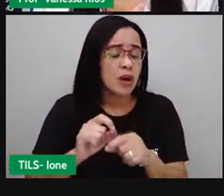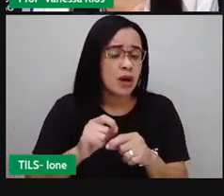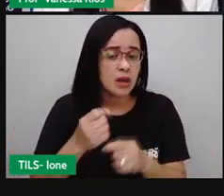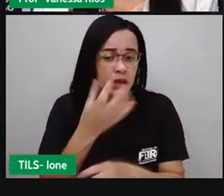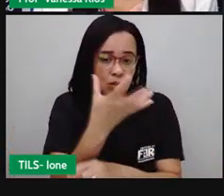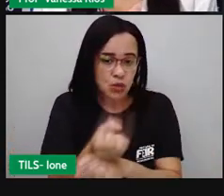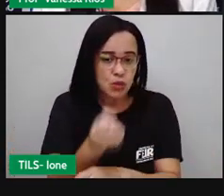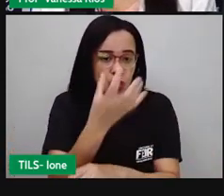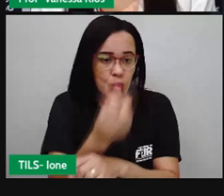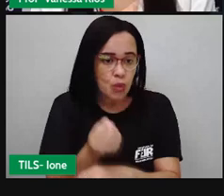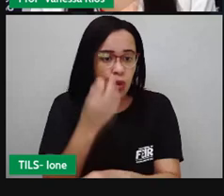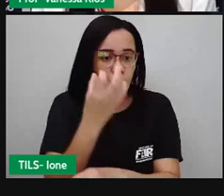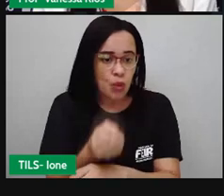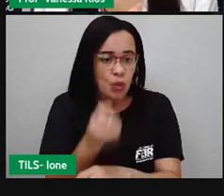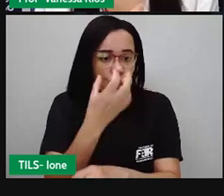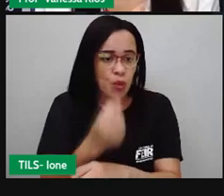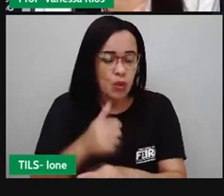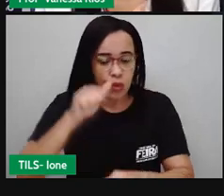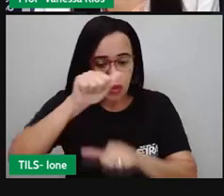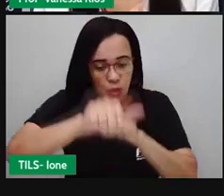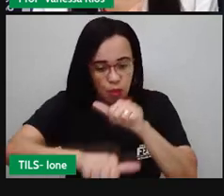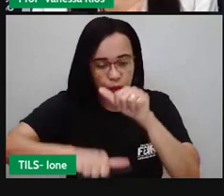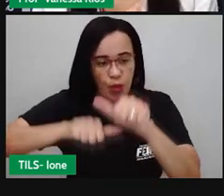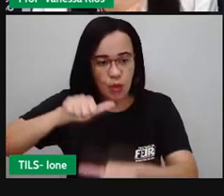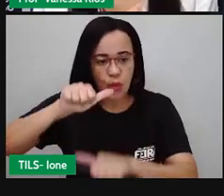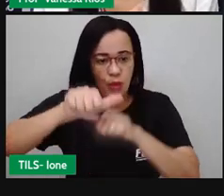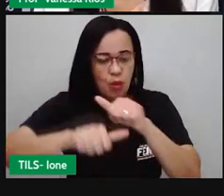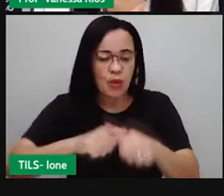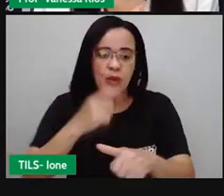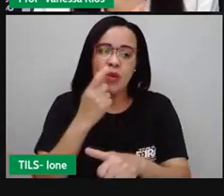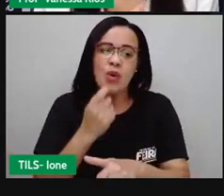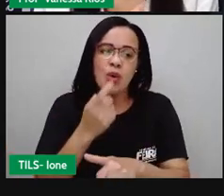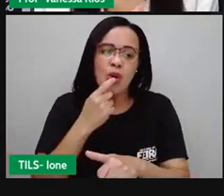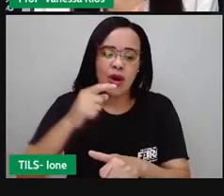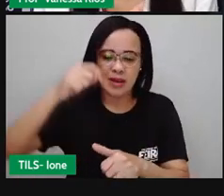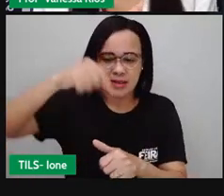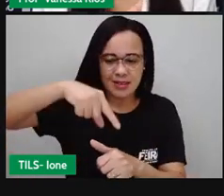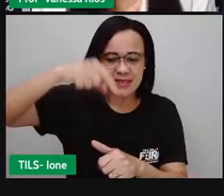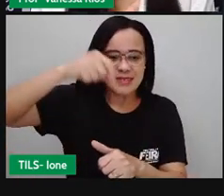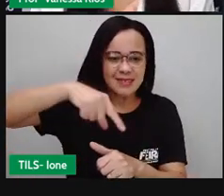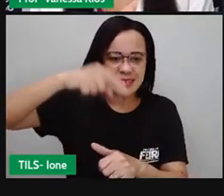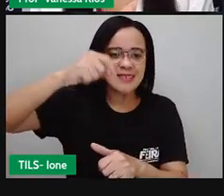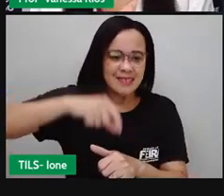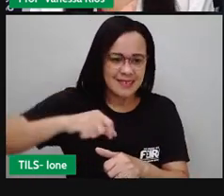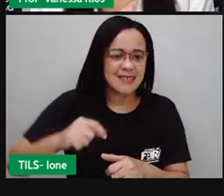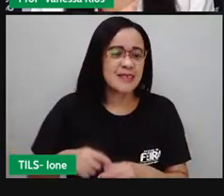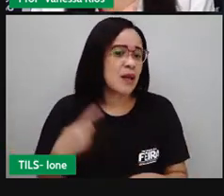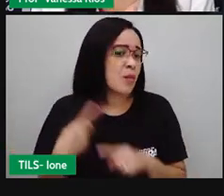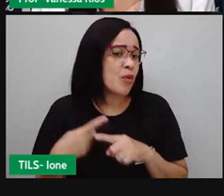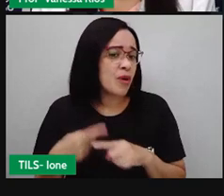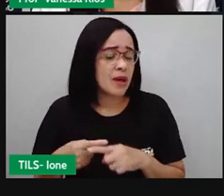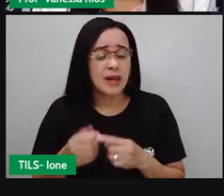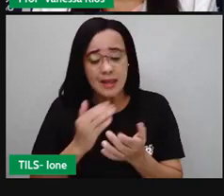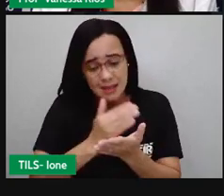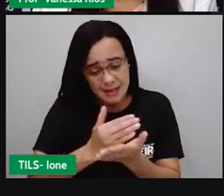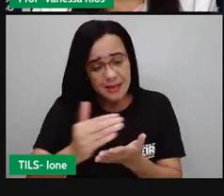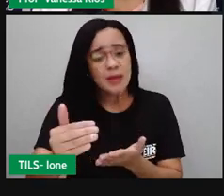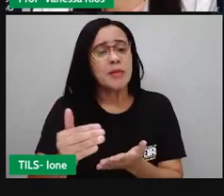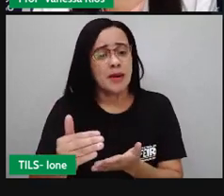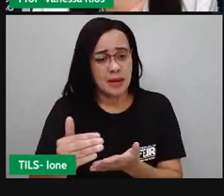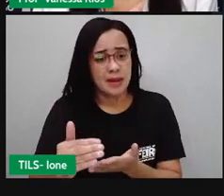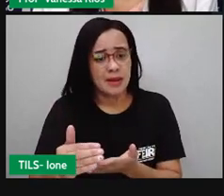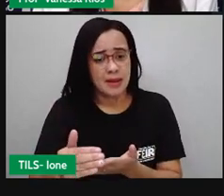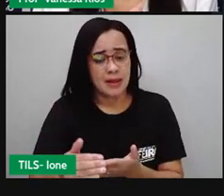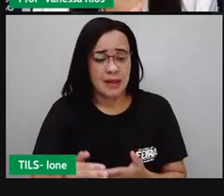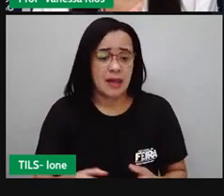fazem com que o nosso sangue seja aí separado de substâncias que não vão fazer bem para o nosso corpo,